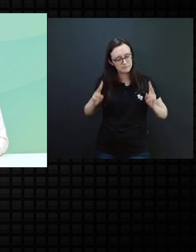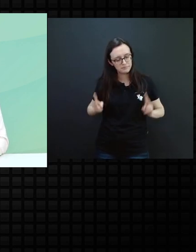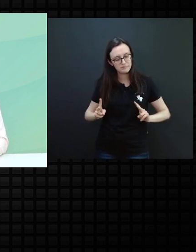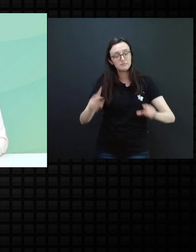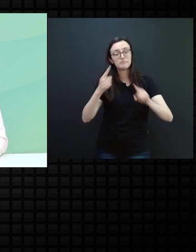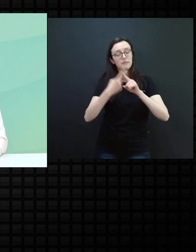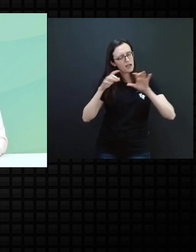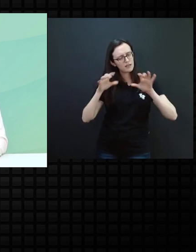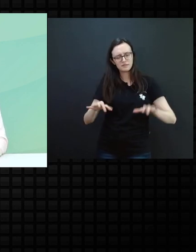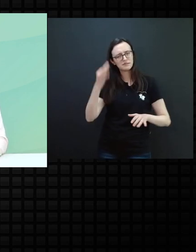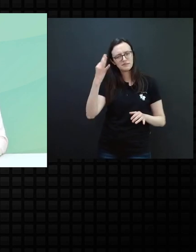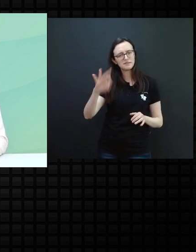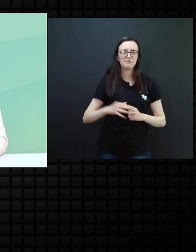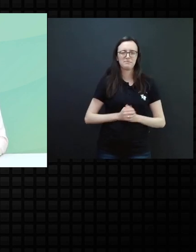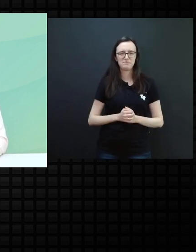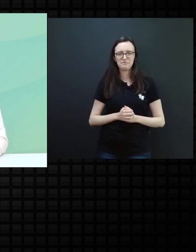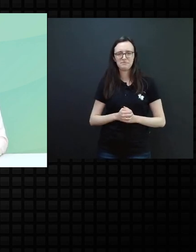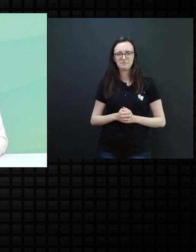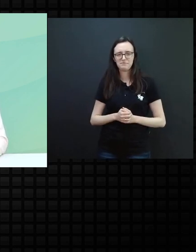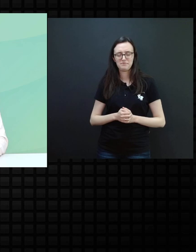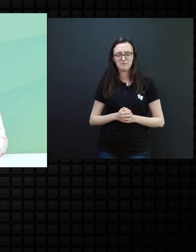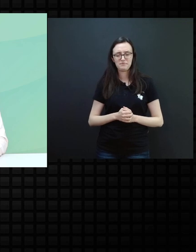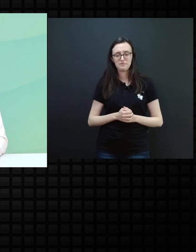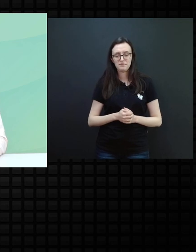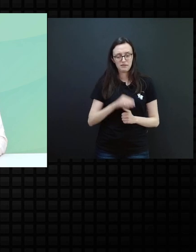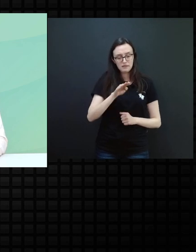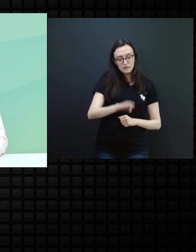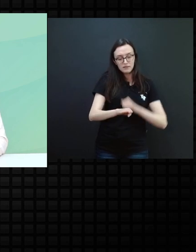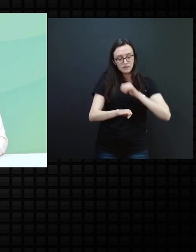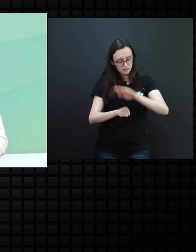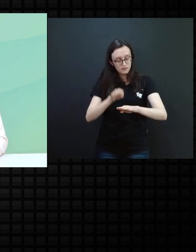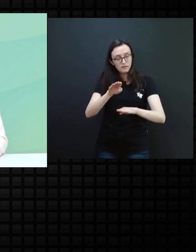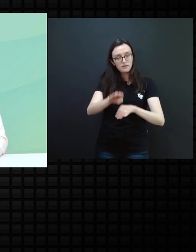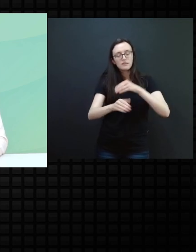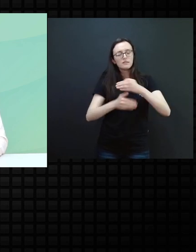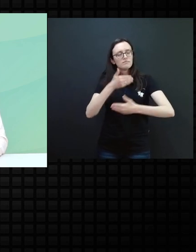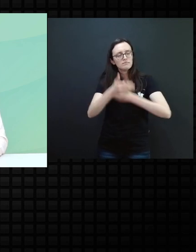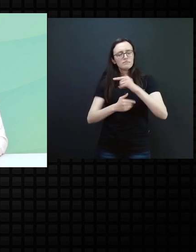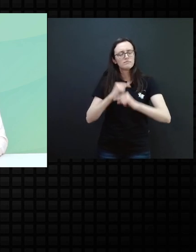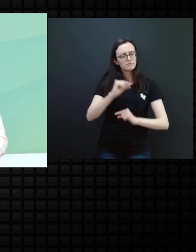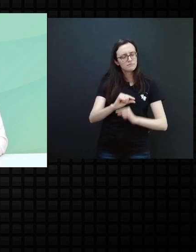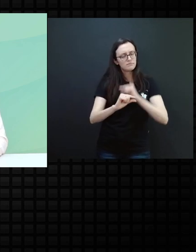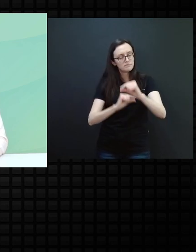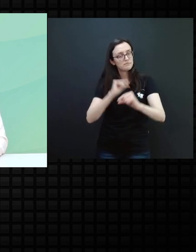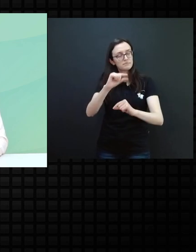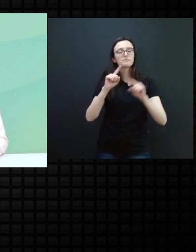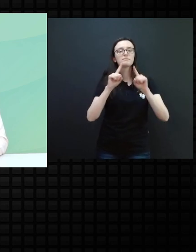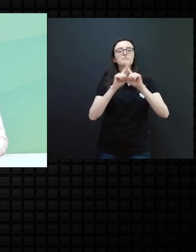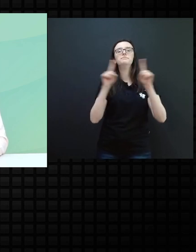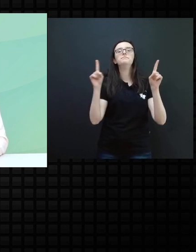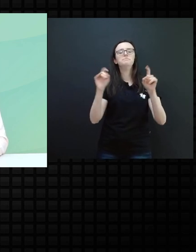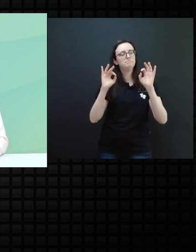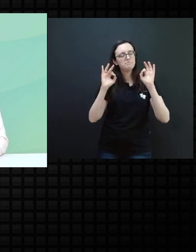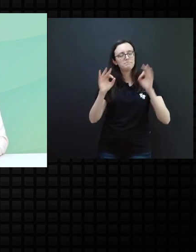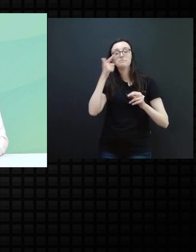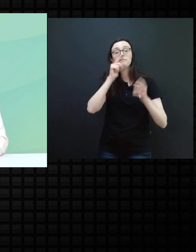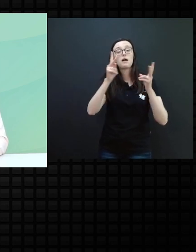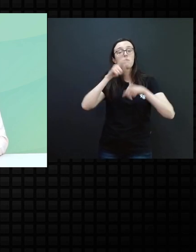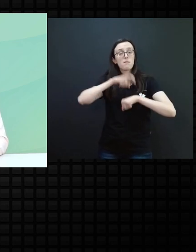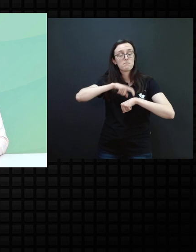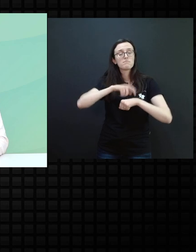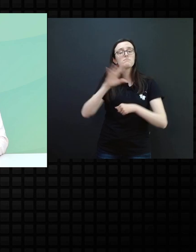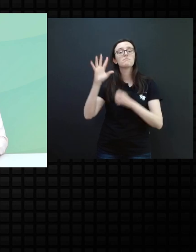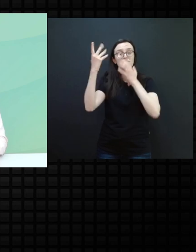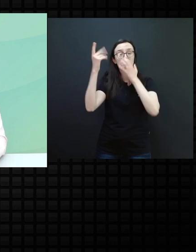porque é assim mesmo, né, os passos, eles são vagarosos, mas, ao mesmo tempo,